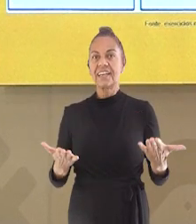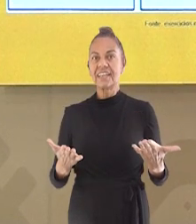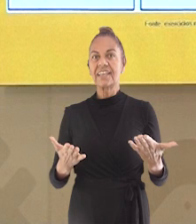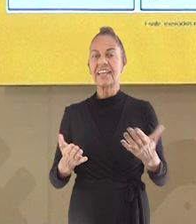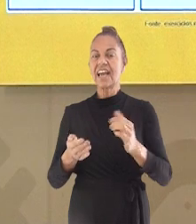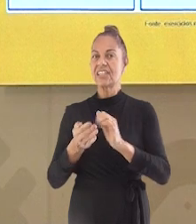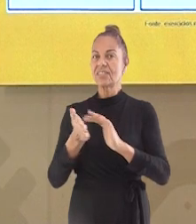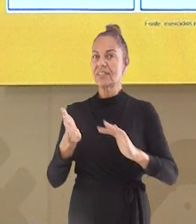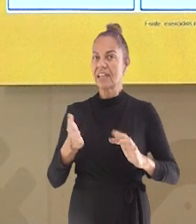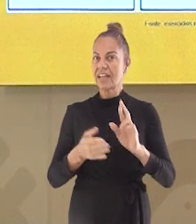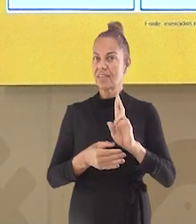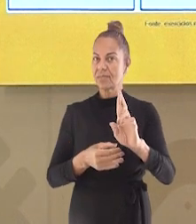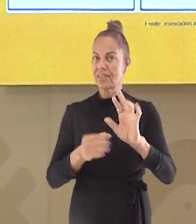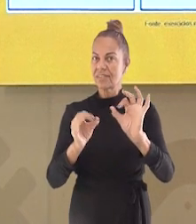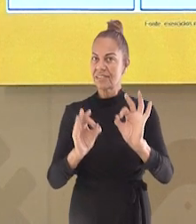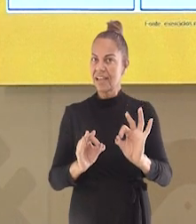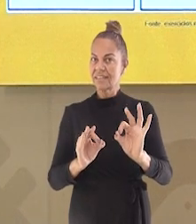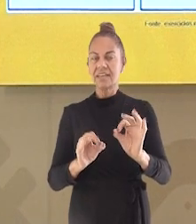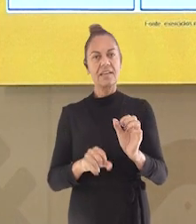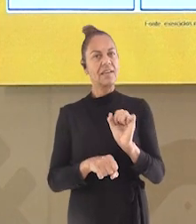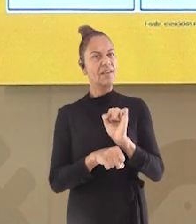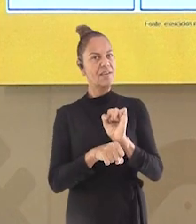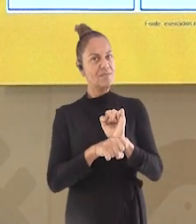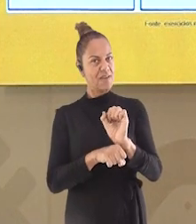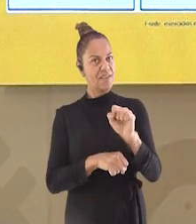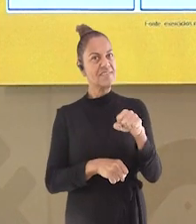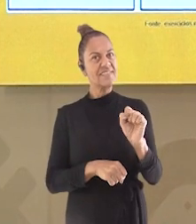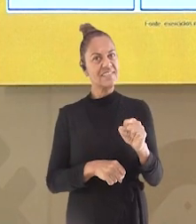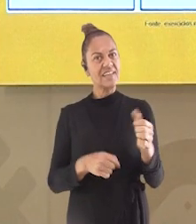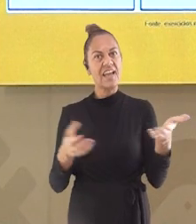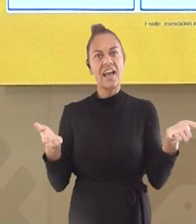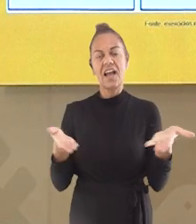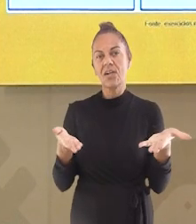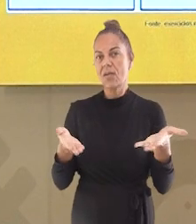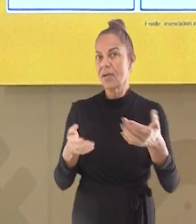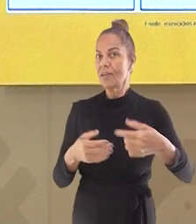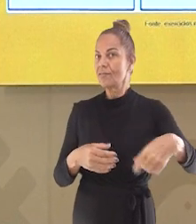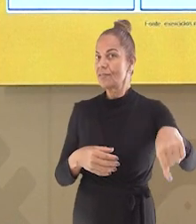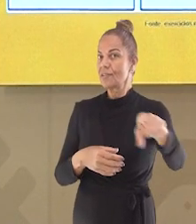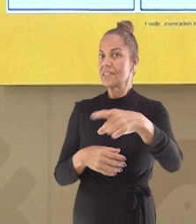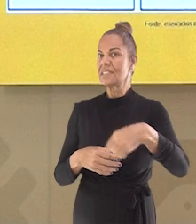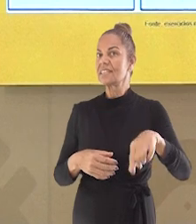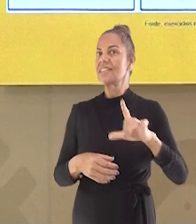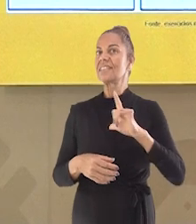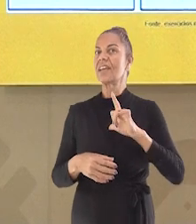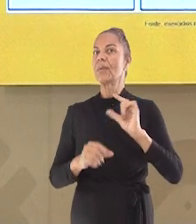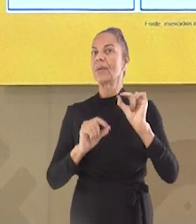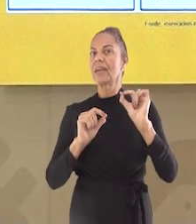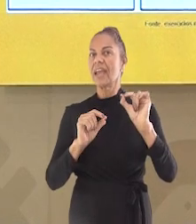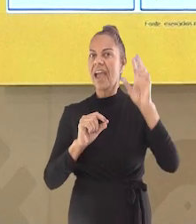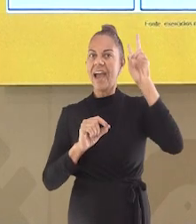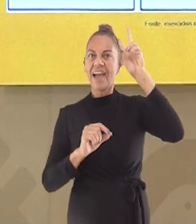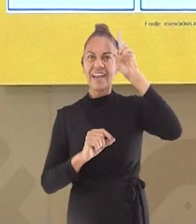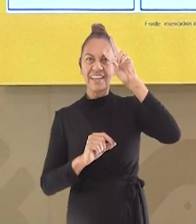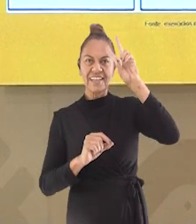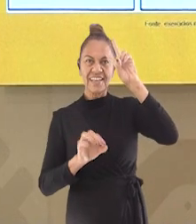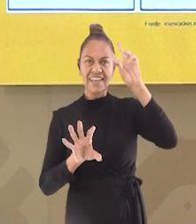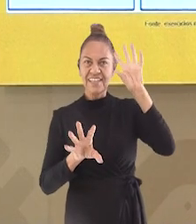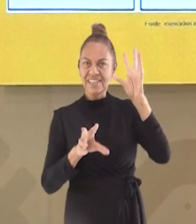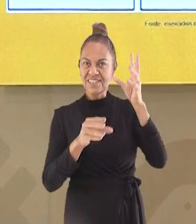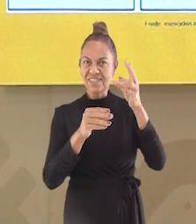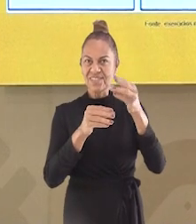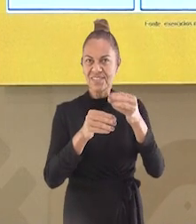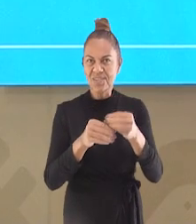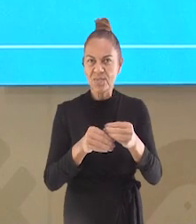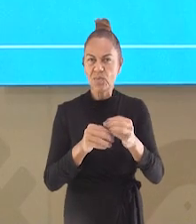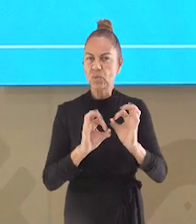as atividades? Eu espero que sim. Agora eu vou passar para você um resumo da aula de hoje. Veja só